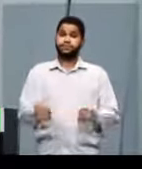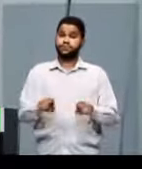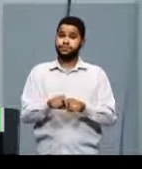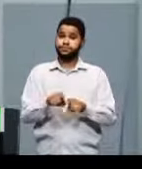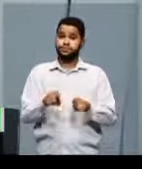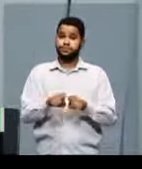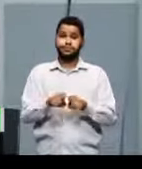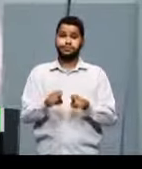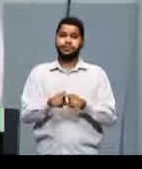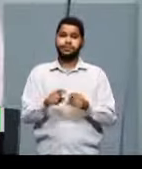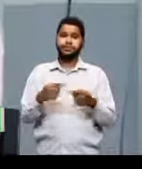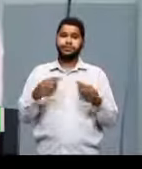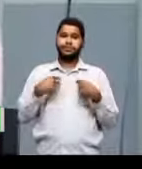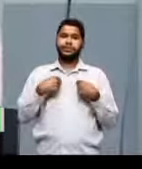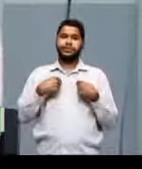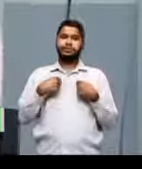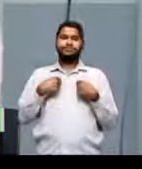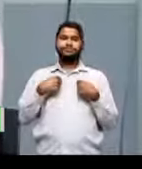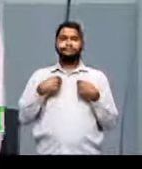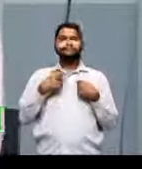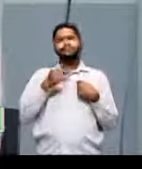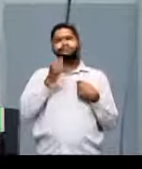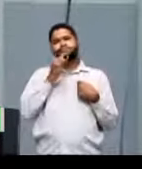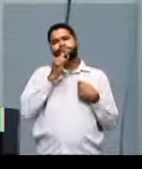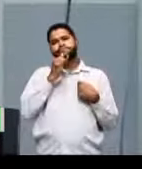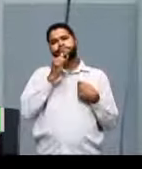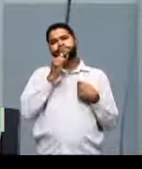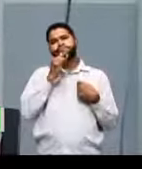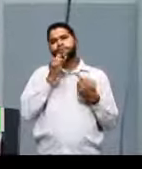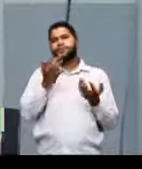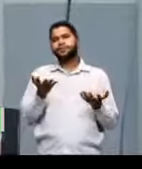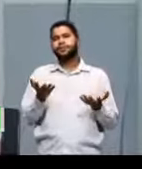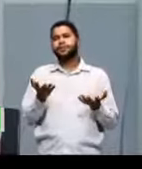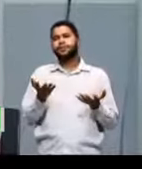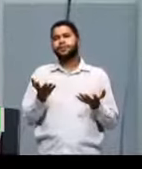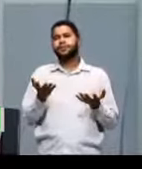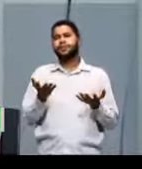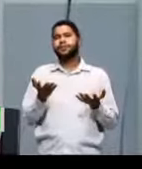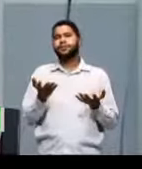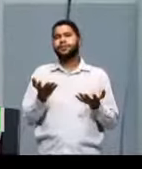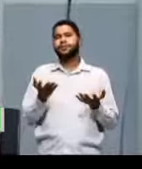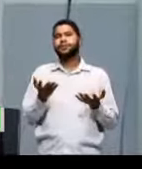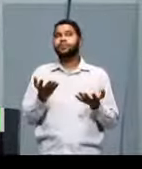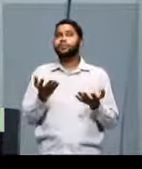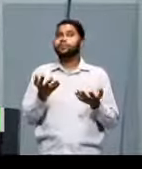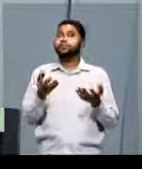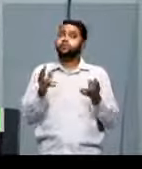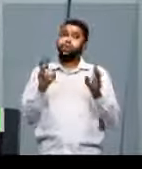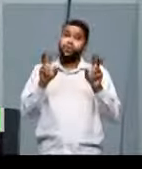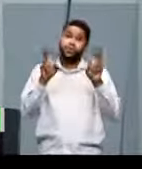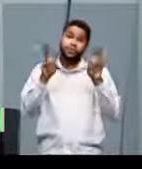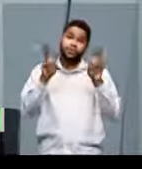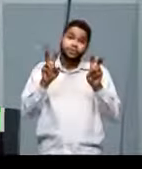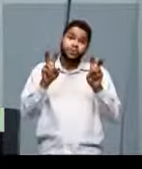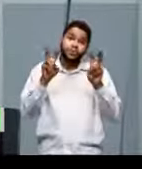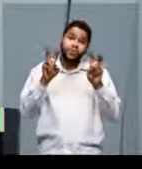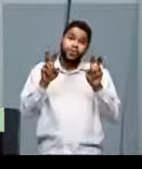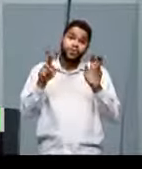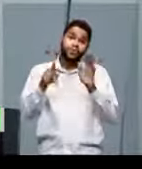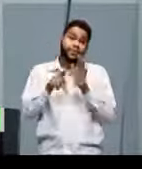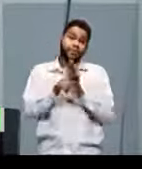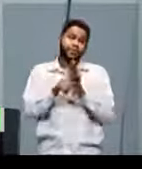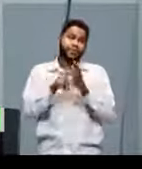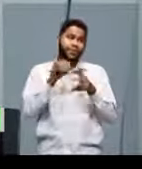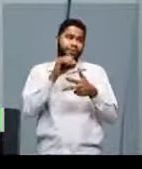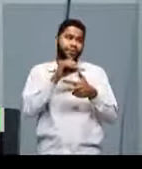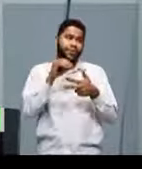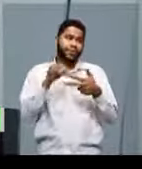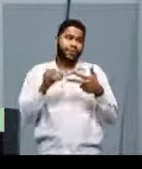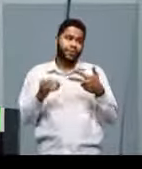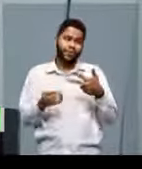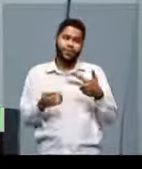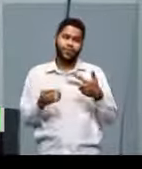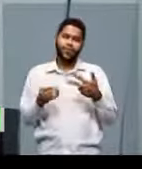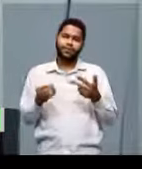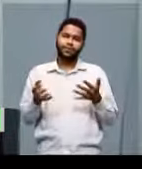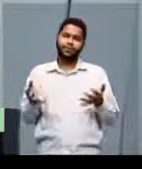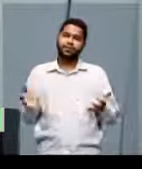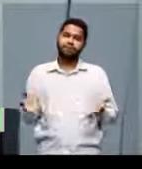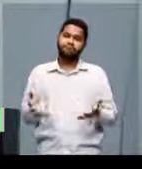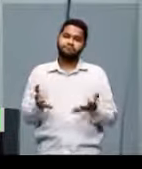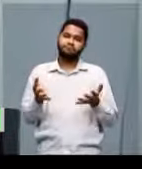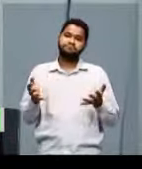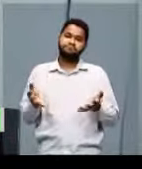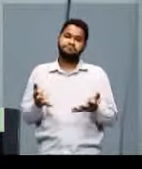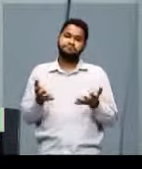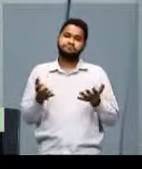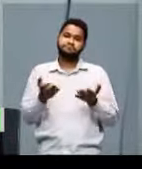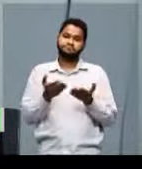eu não me espantaria se também fosse um tema de redação no Enem. Só para fazer aqui uma provocação